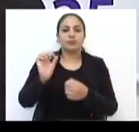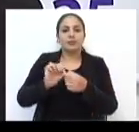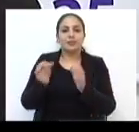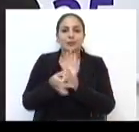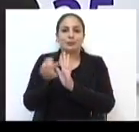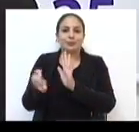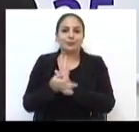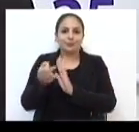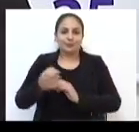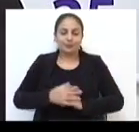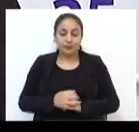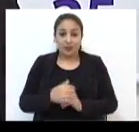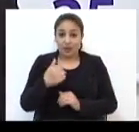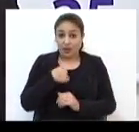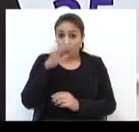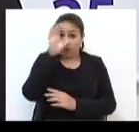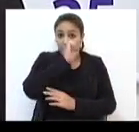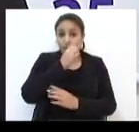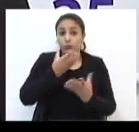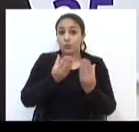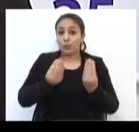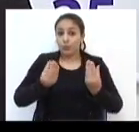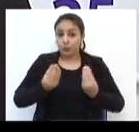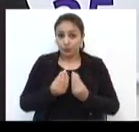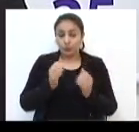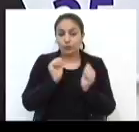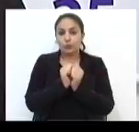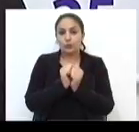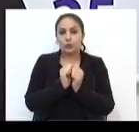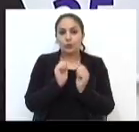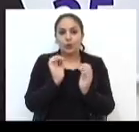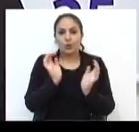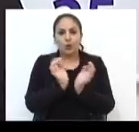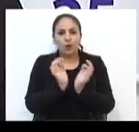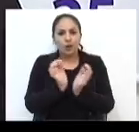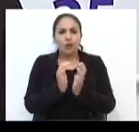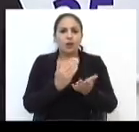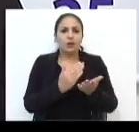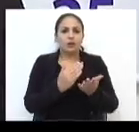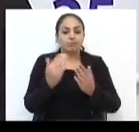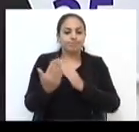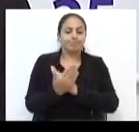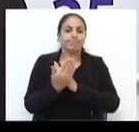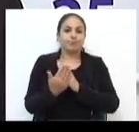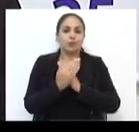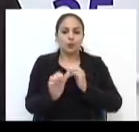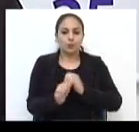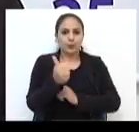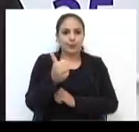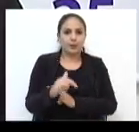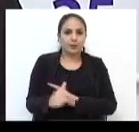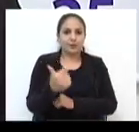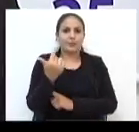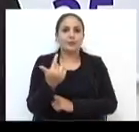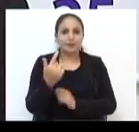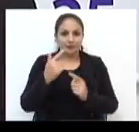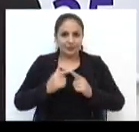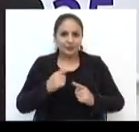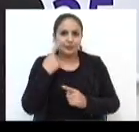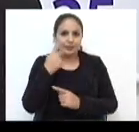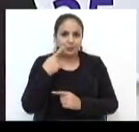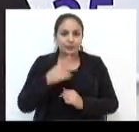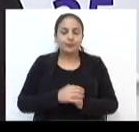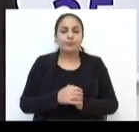Aqui, como eu falei, aprendi muito com os colegas que nos auxiliaram no primeiro e no segundo mandato. É uma renovação muito grande nesta Câmara,